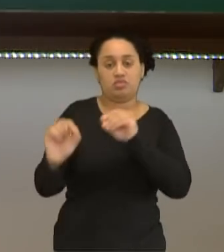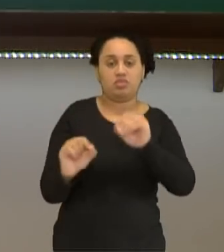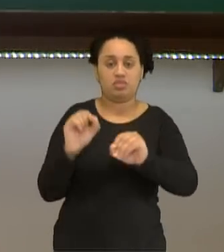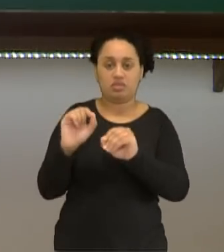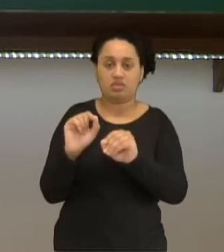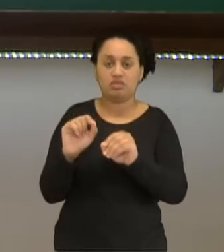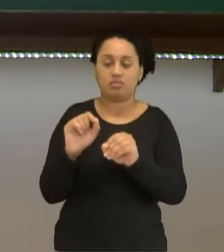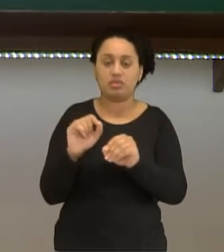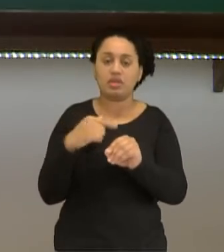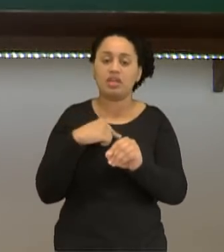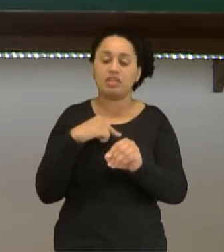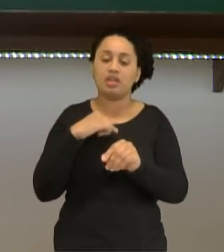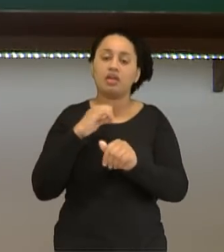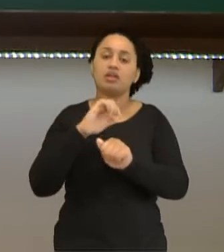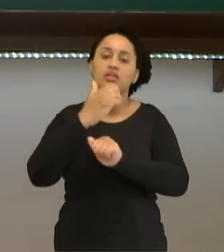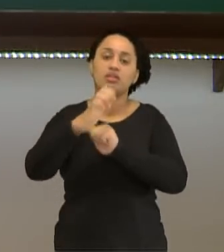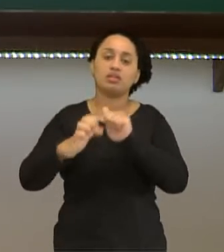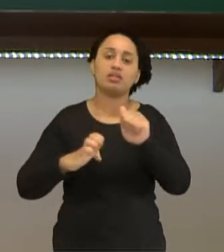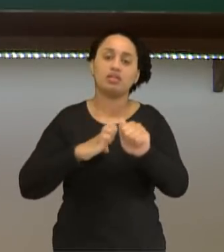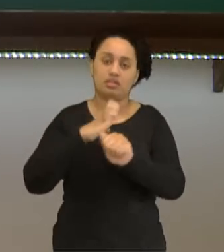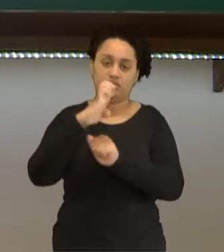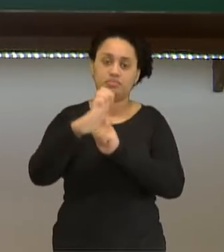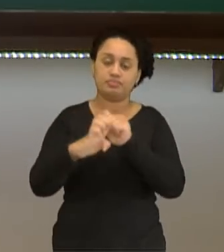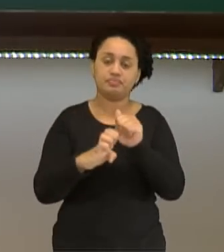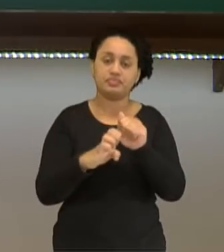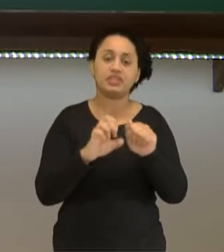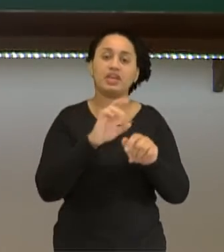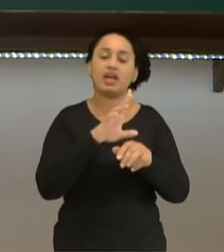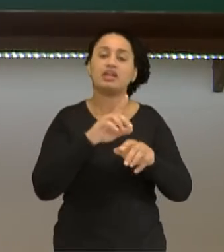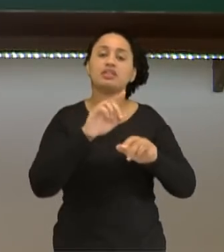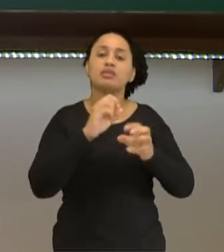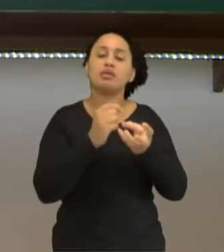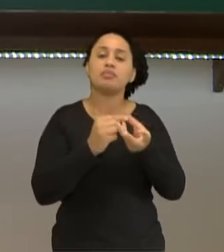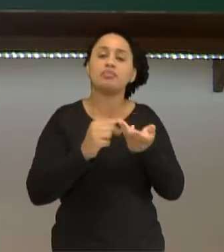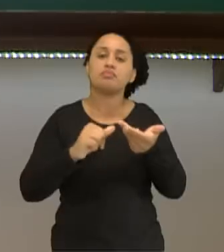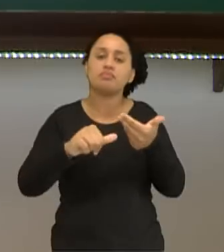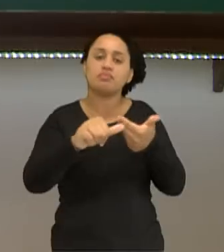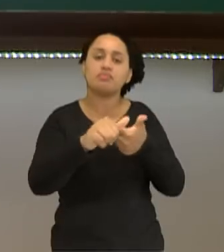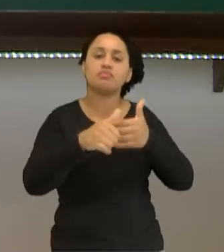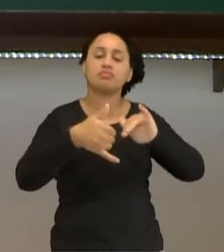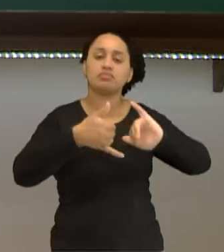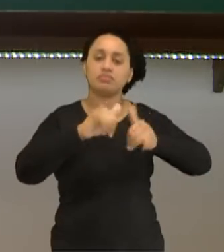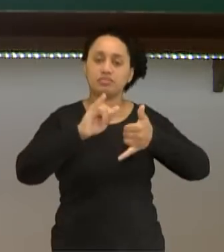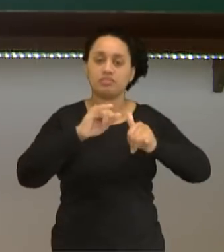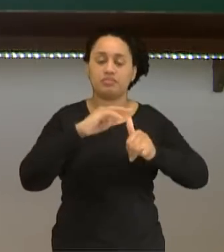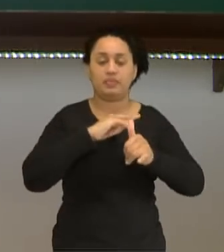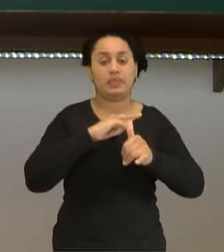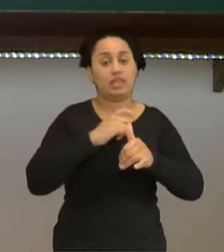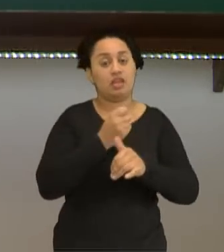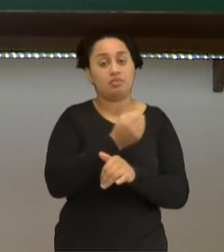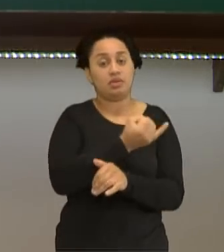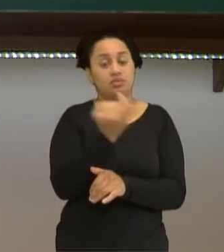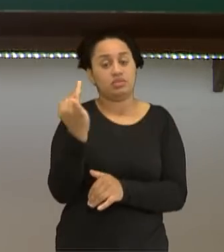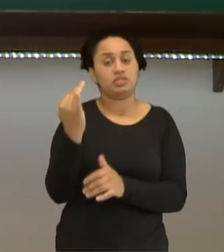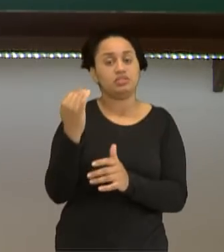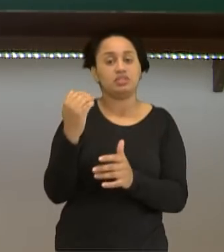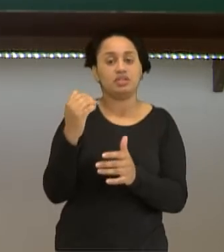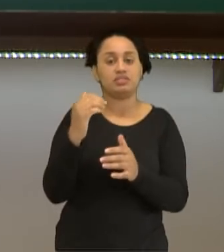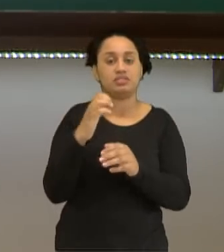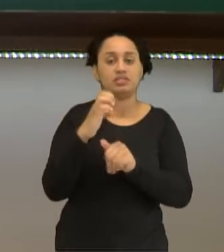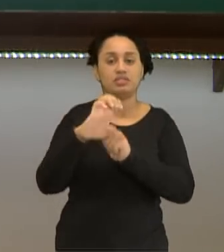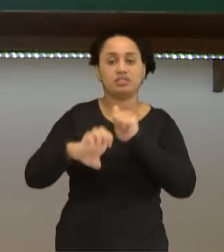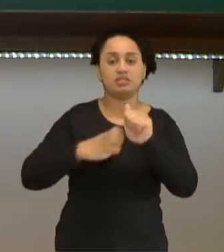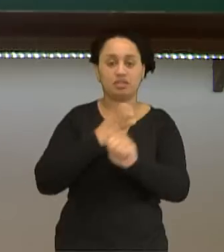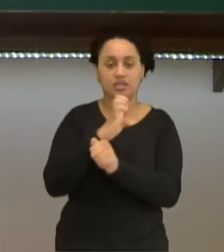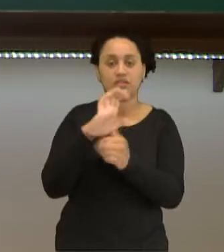E que cada átomo, cada elemento químico representado tem um número X de elétrons distribuídos na camada. E é essa